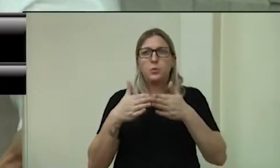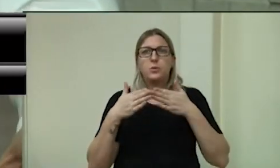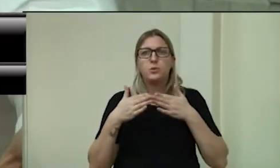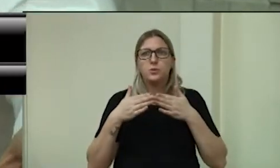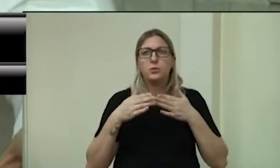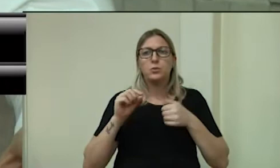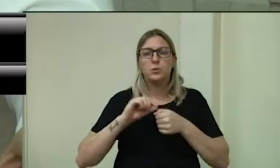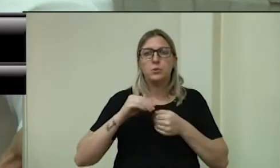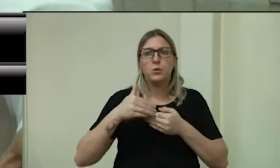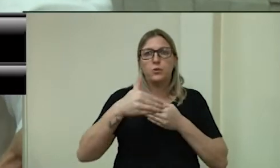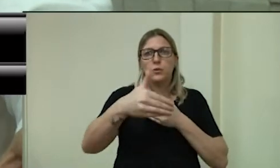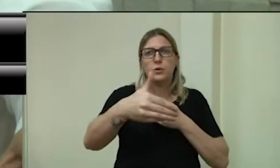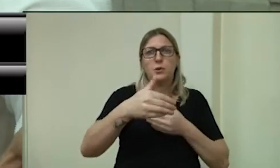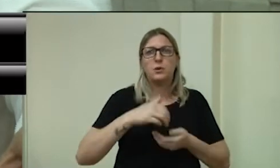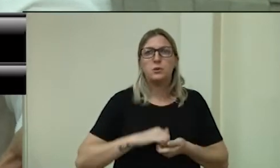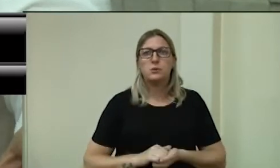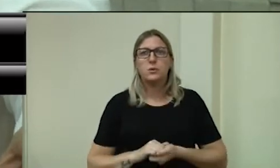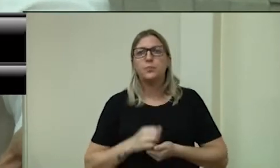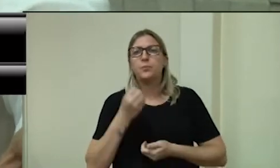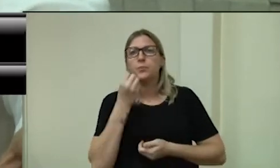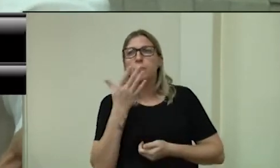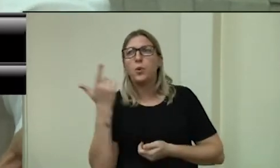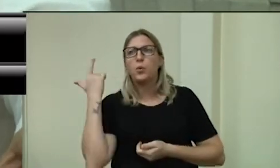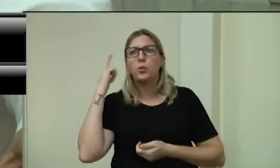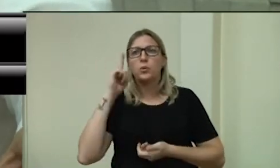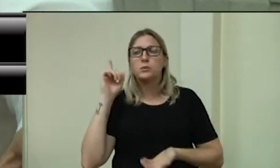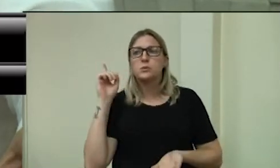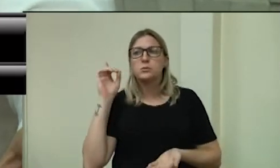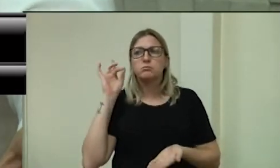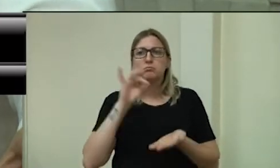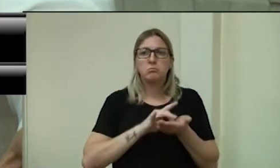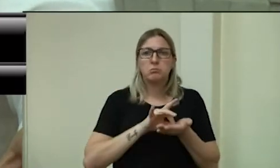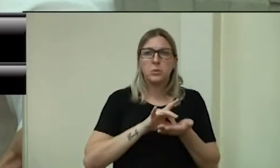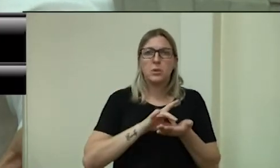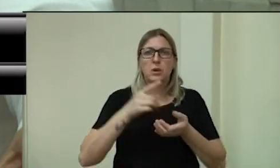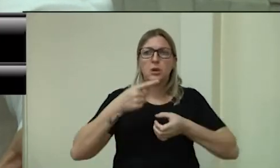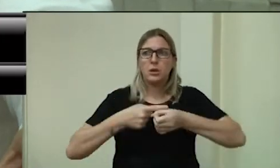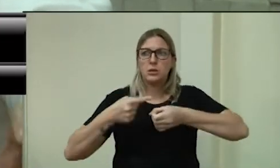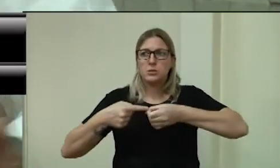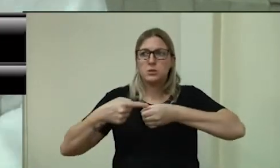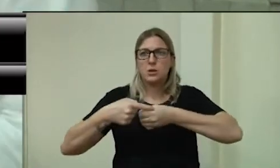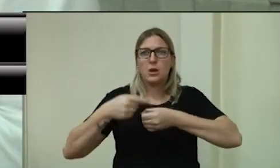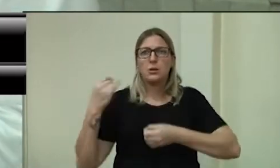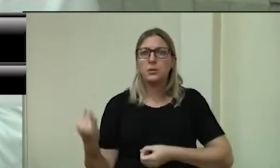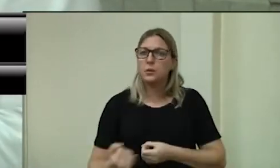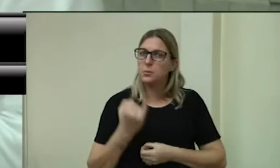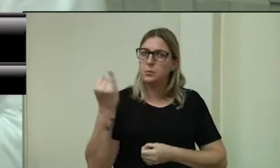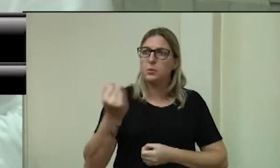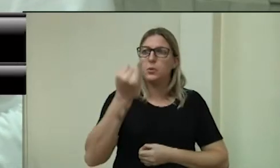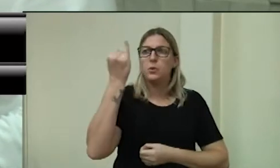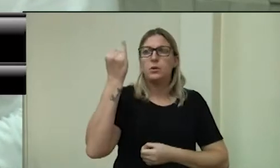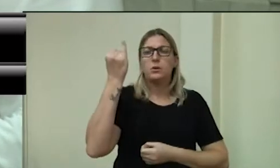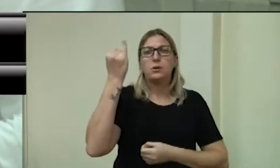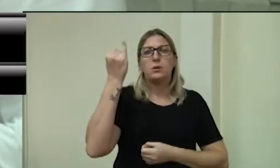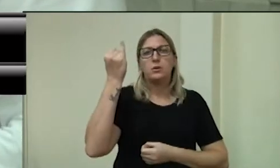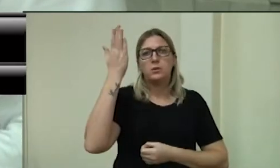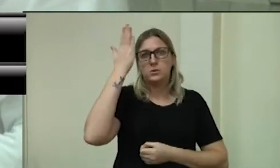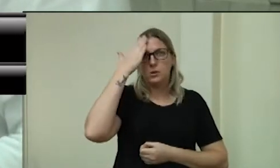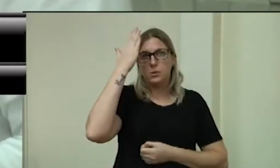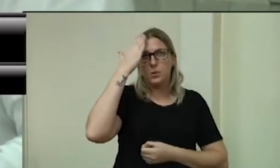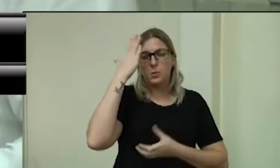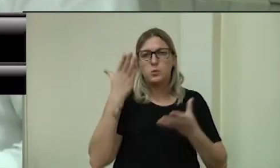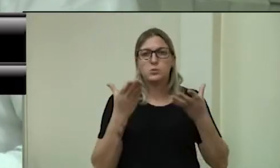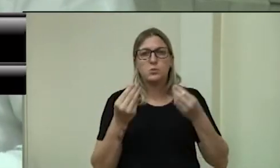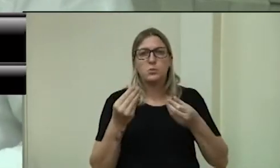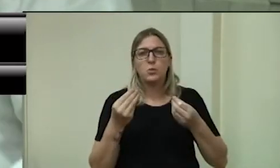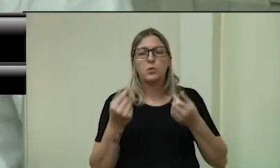em conjunto com o executivo, implantar na nossa cidade, é uma coisa muito importante, a gente sabe que muitos vão necessitar desse